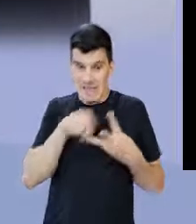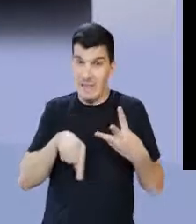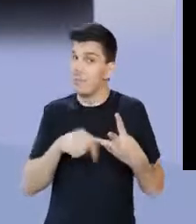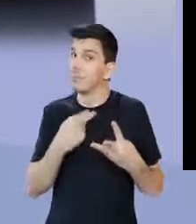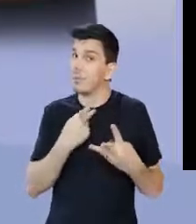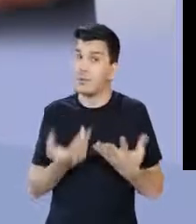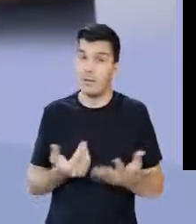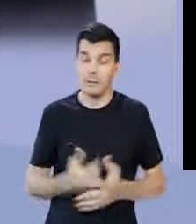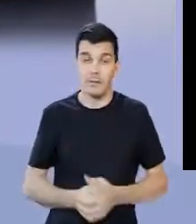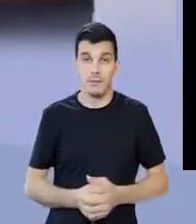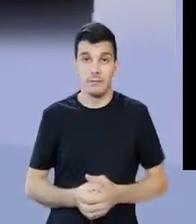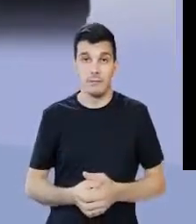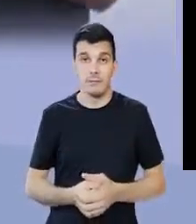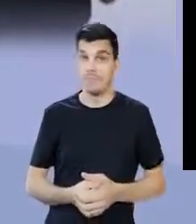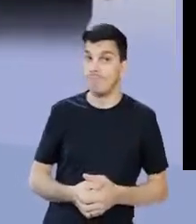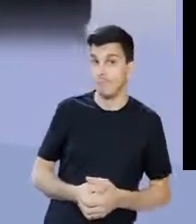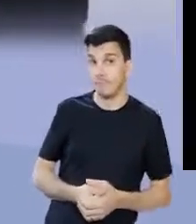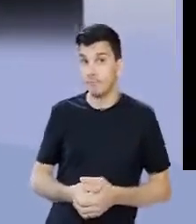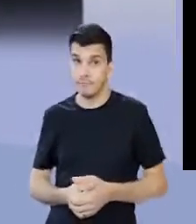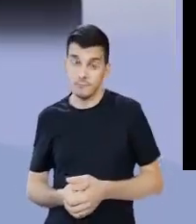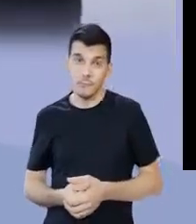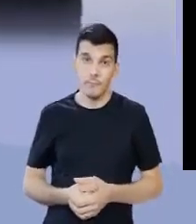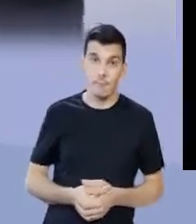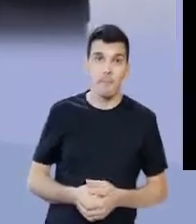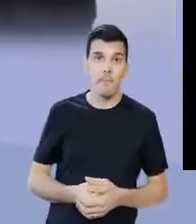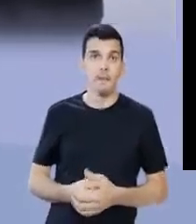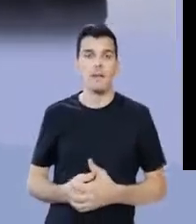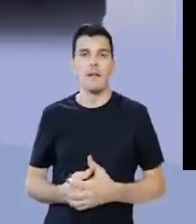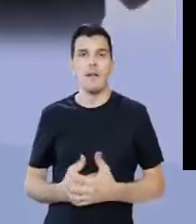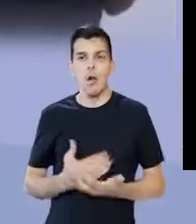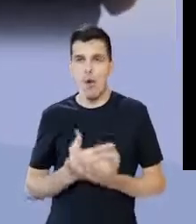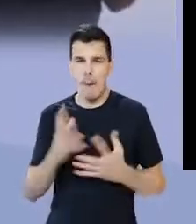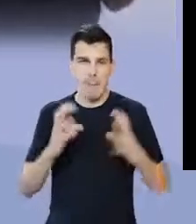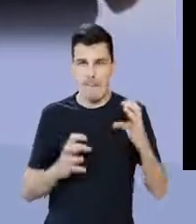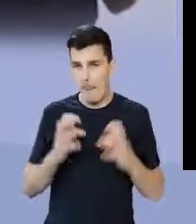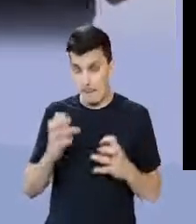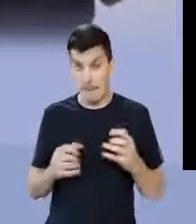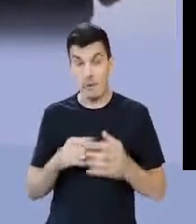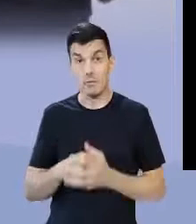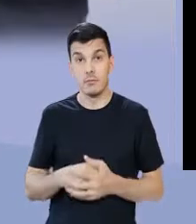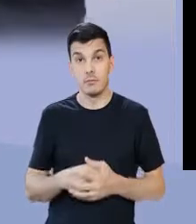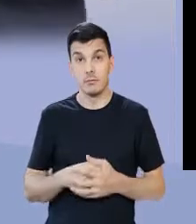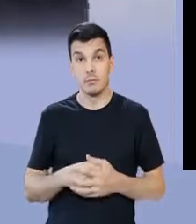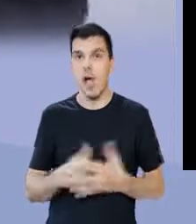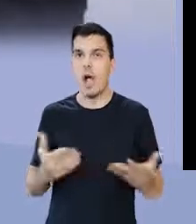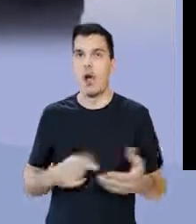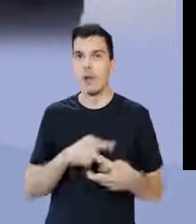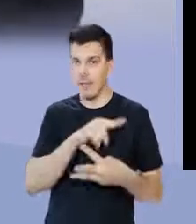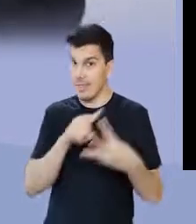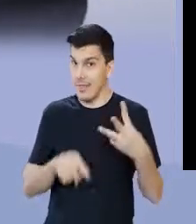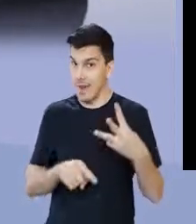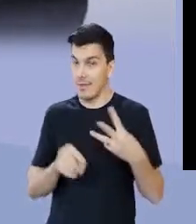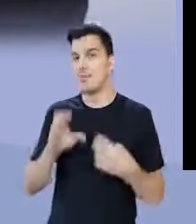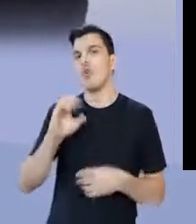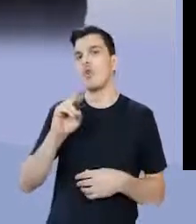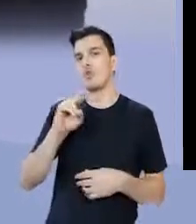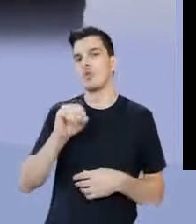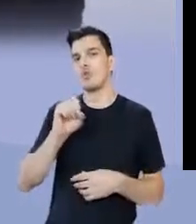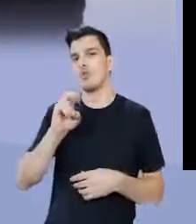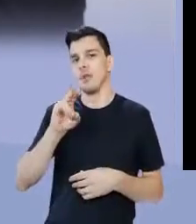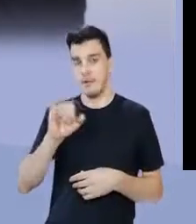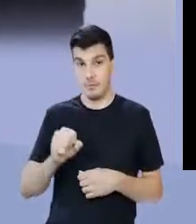cabiam três cônsules. Então, de um virato, vão passar a ser três cônsules.